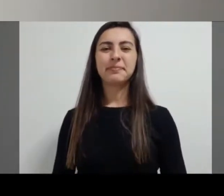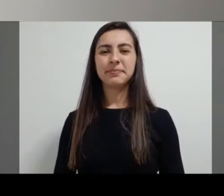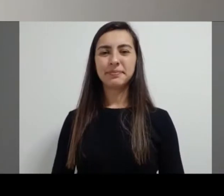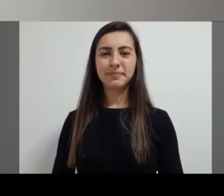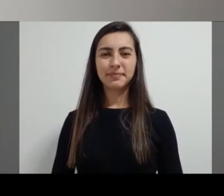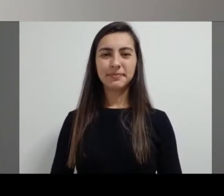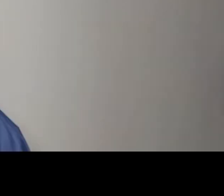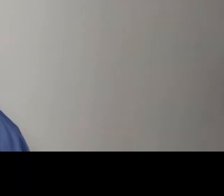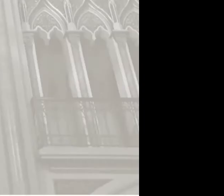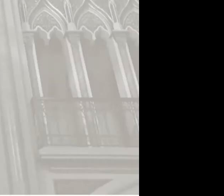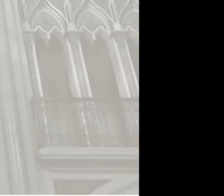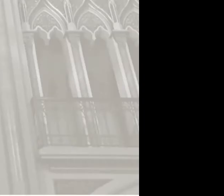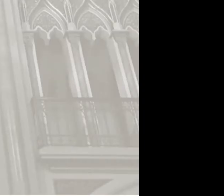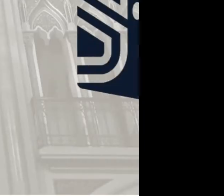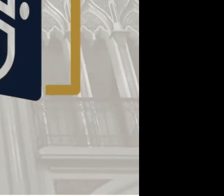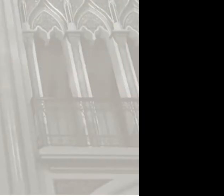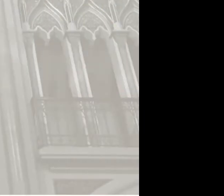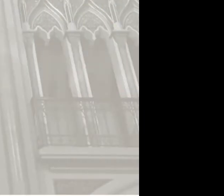da sacristia.